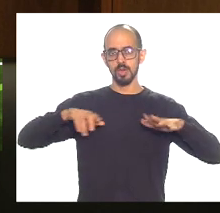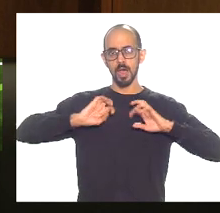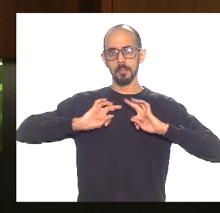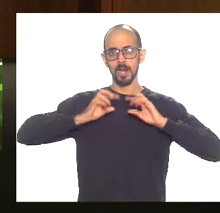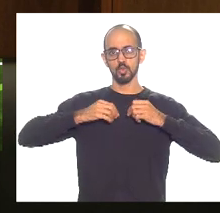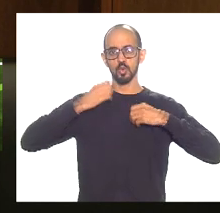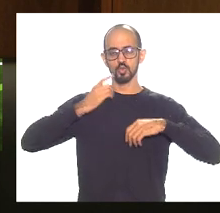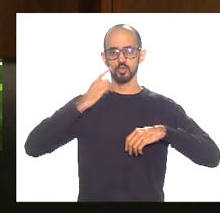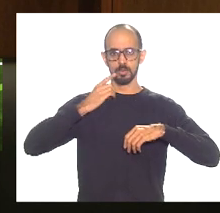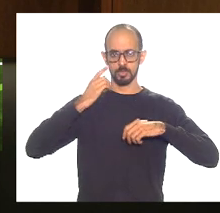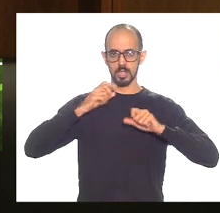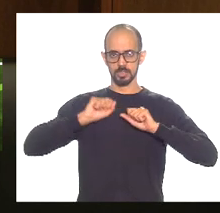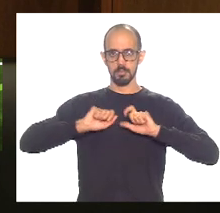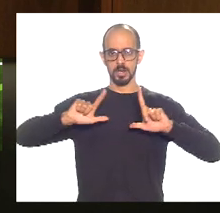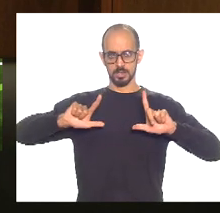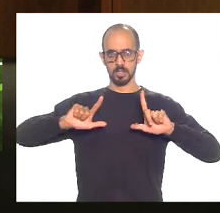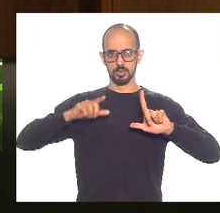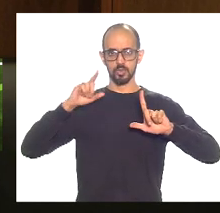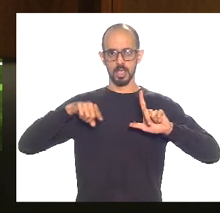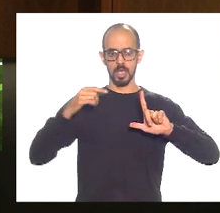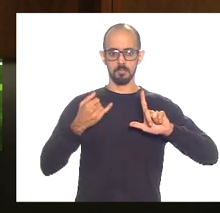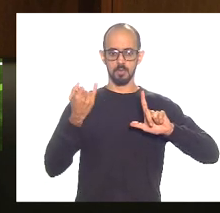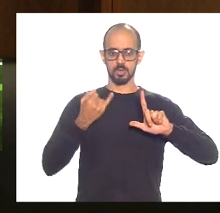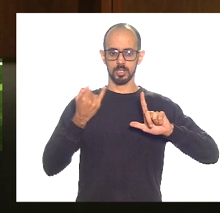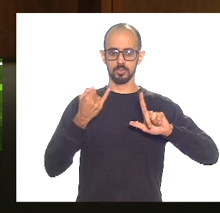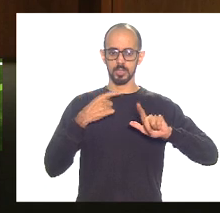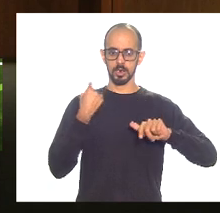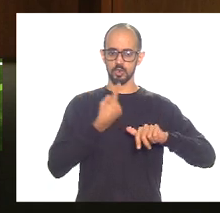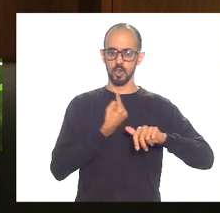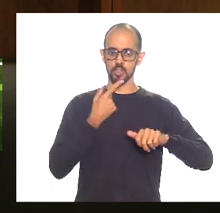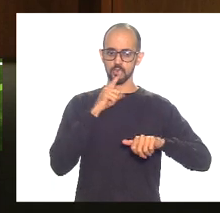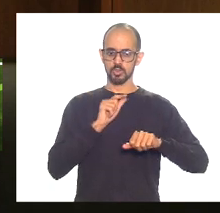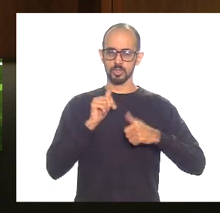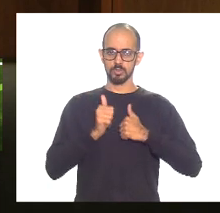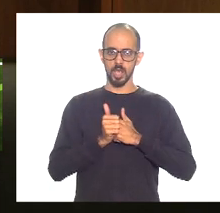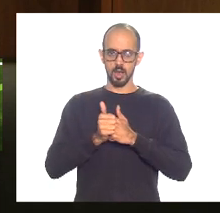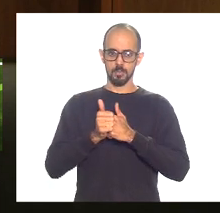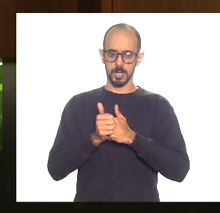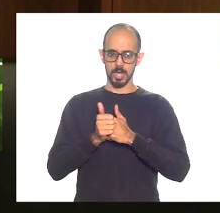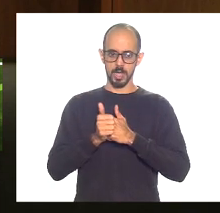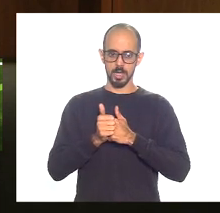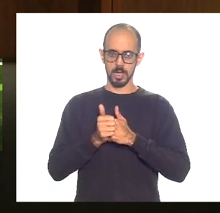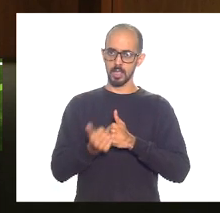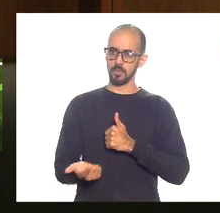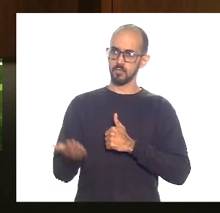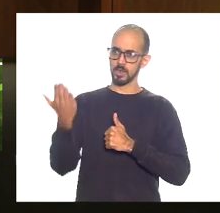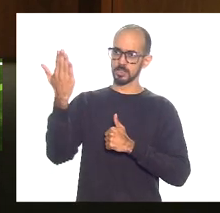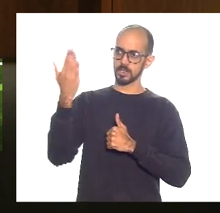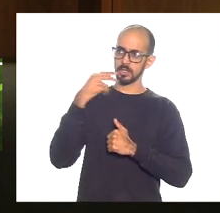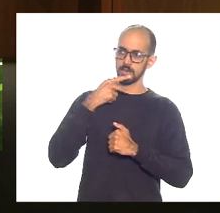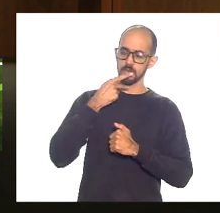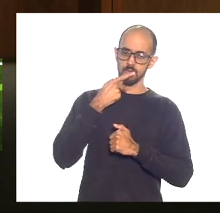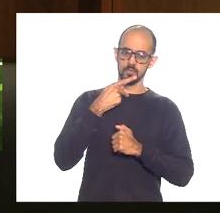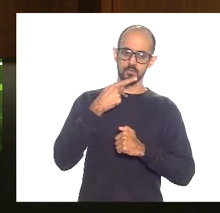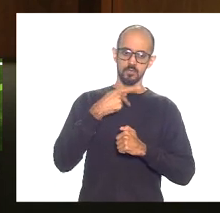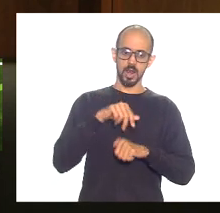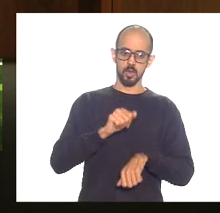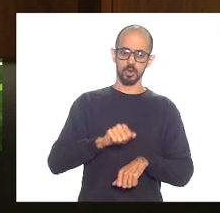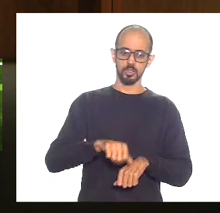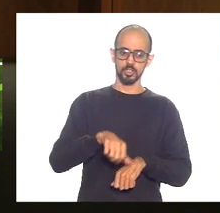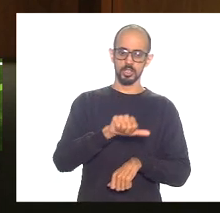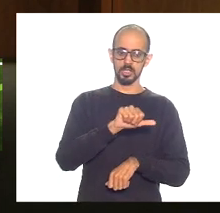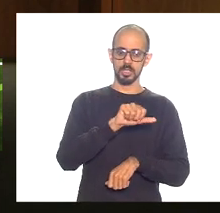apresentação que é fundamental para que a gente possa acompanhar e vossa excelência falou de 500 mil empregos em 14 a 19